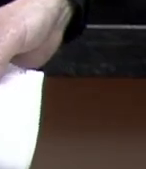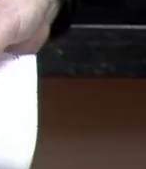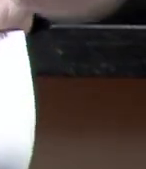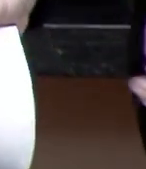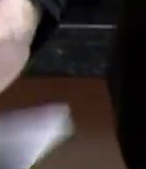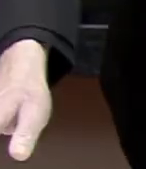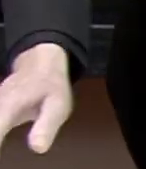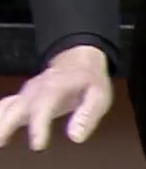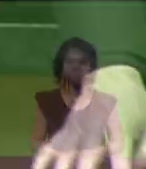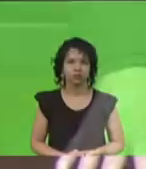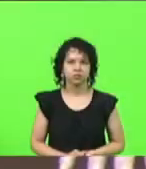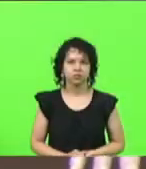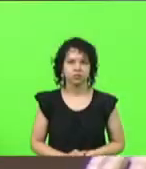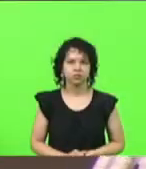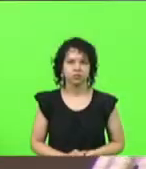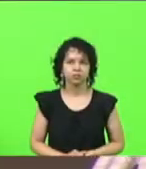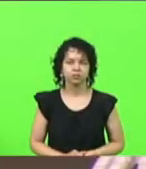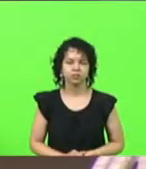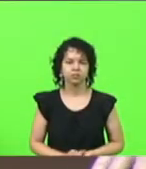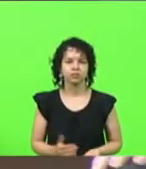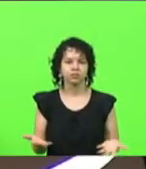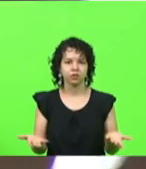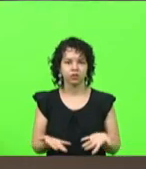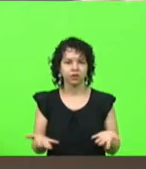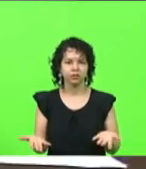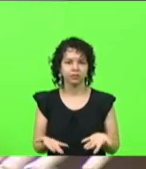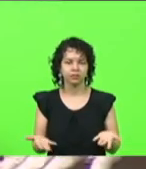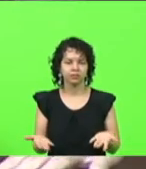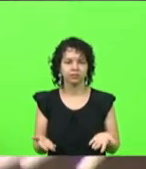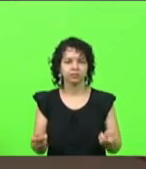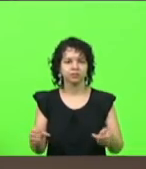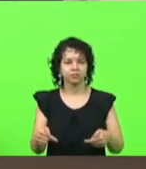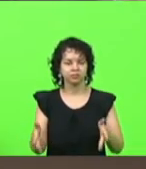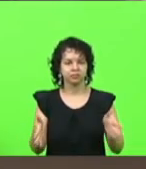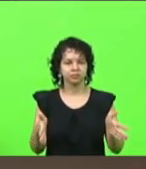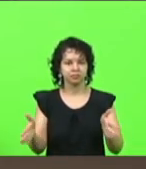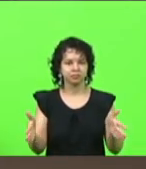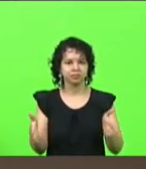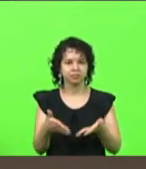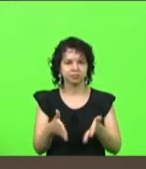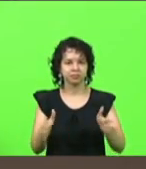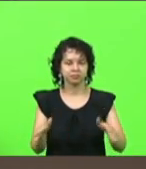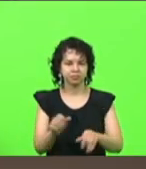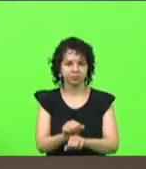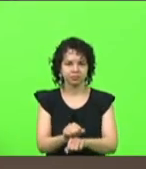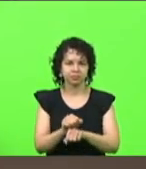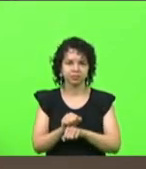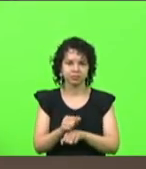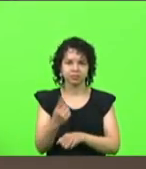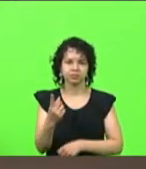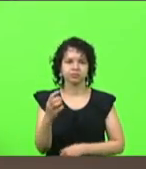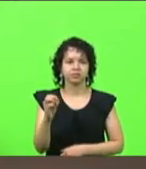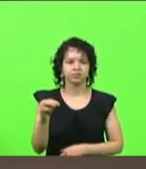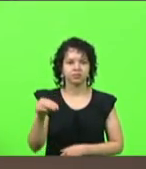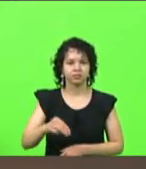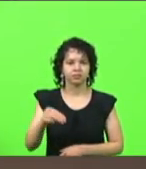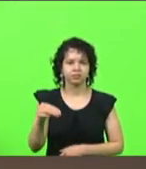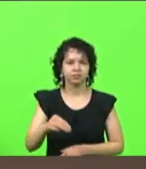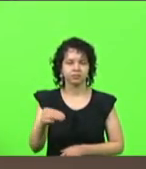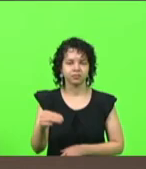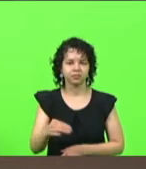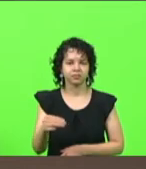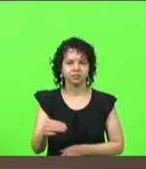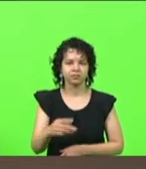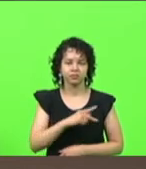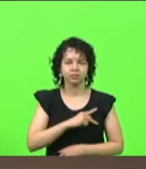Nós vamos, nesse momento, abrir espaço à suspensão por 10 minutos para que o senhor presidente do Conselho de Administração do Centro